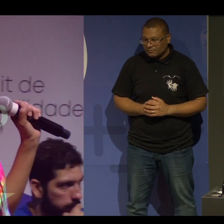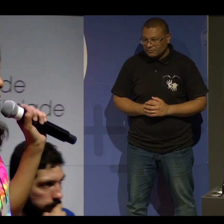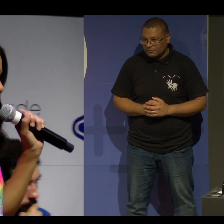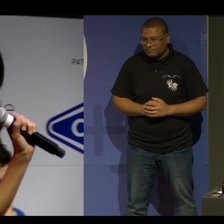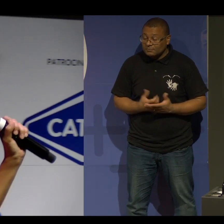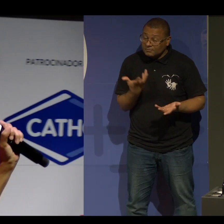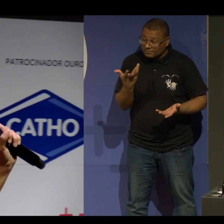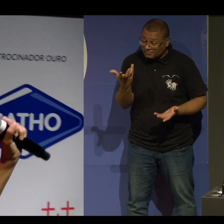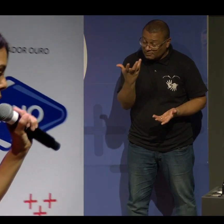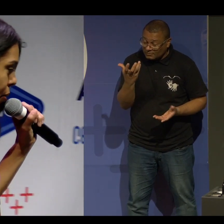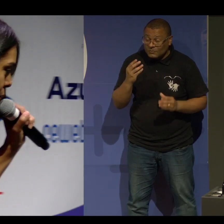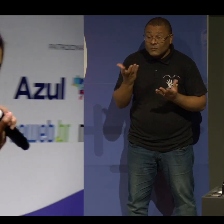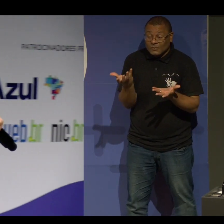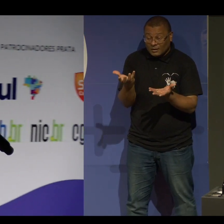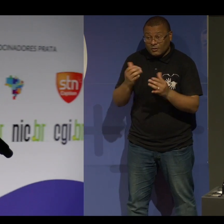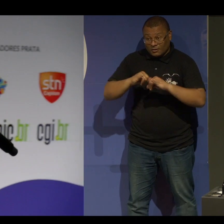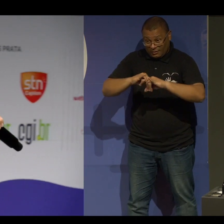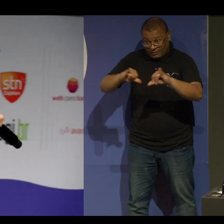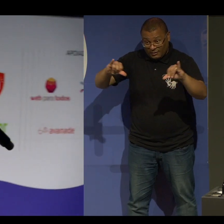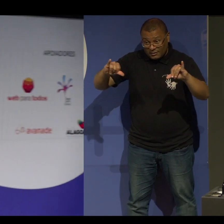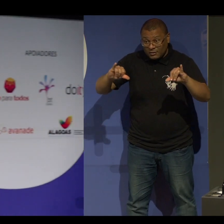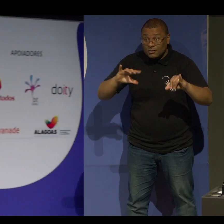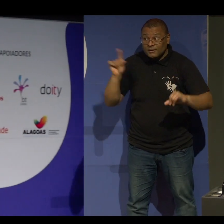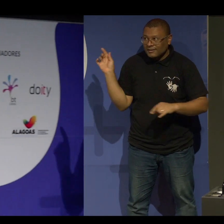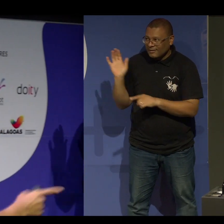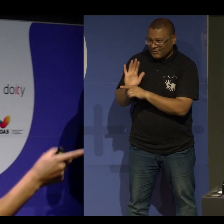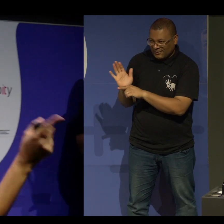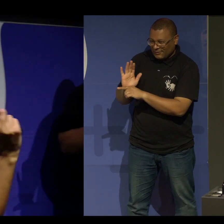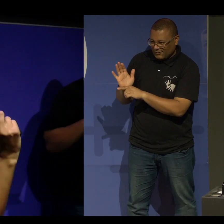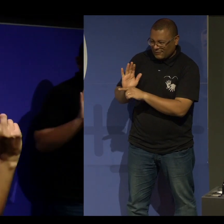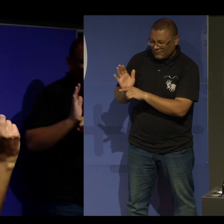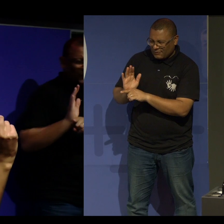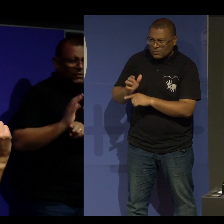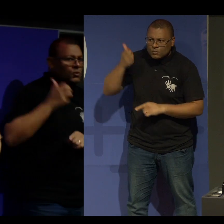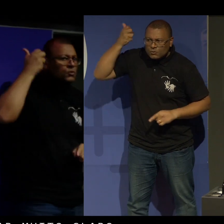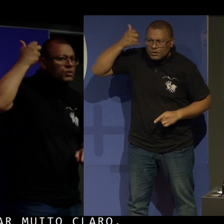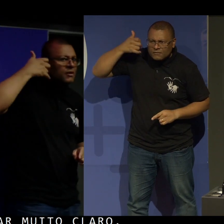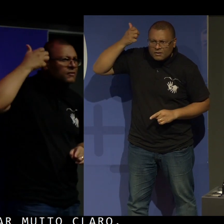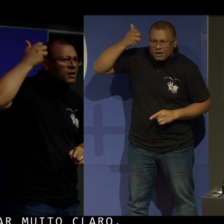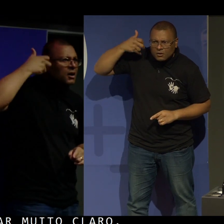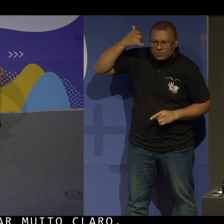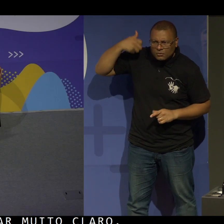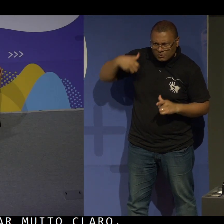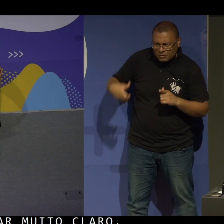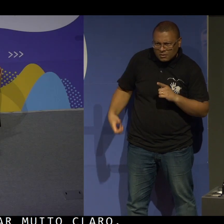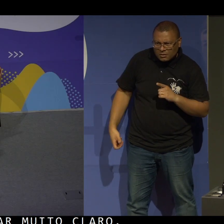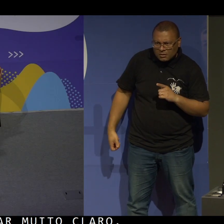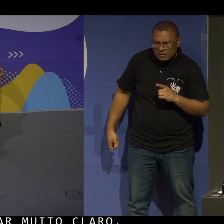Quero deixar muito claro nesse vídeo. Esse vídeo teve áudio de inscrição, você sabe?